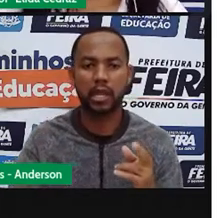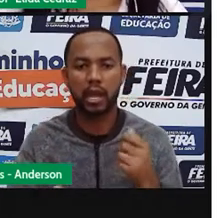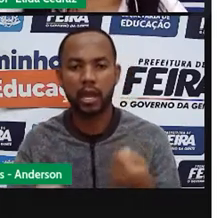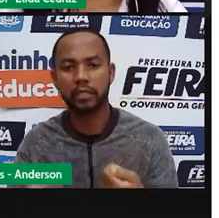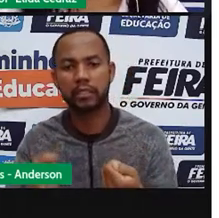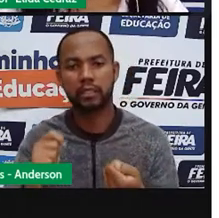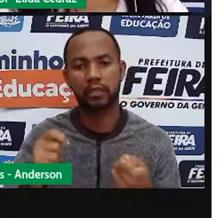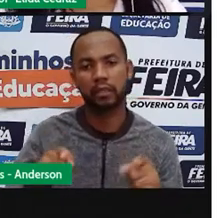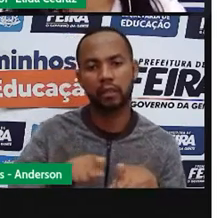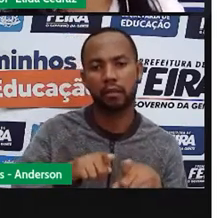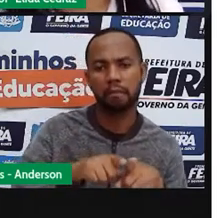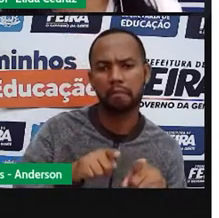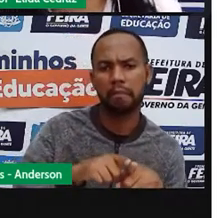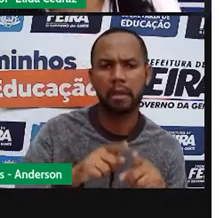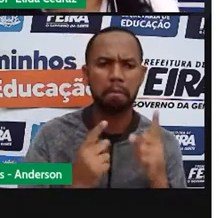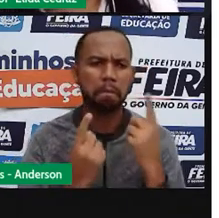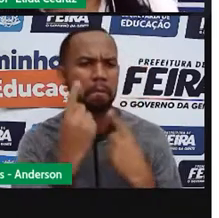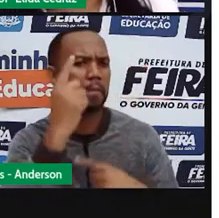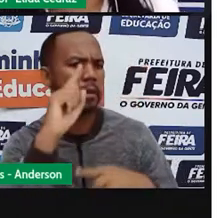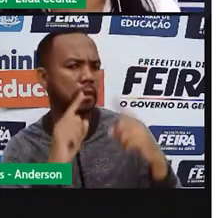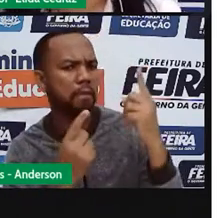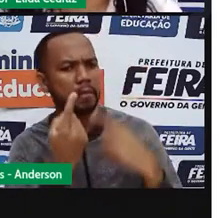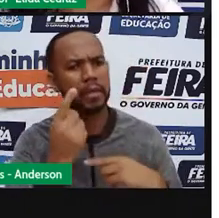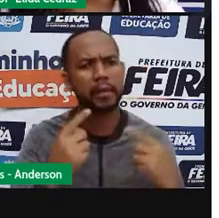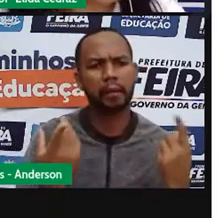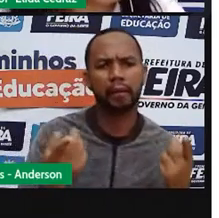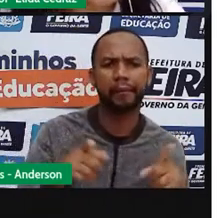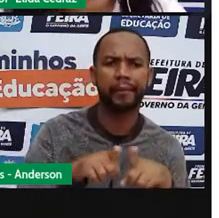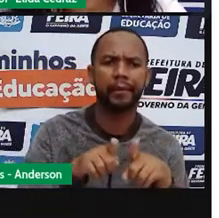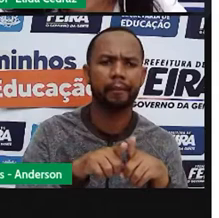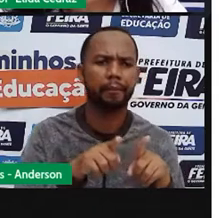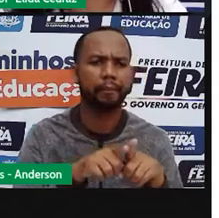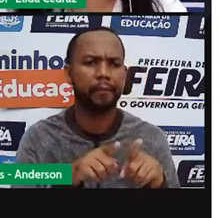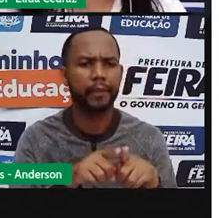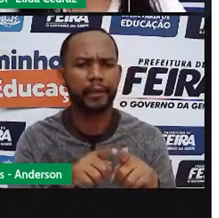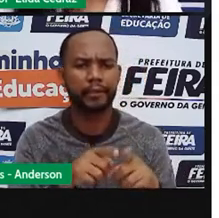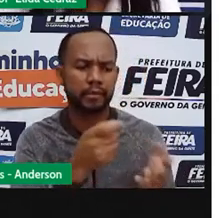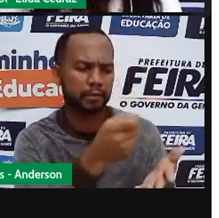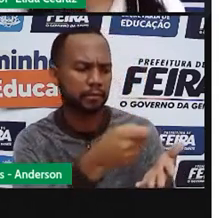de gestos, riscos em pedras e gritos.